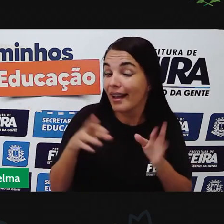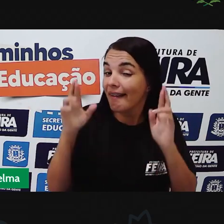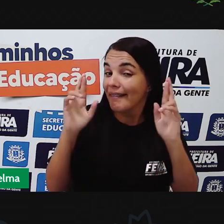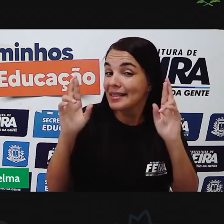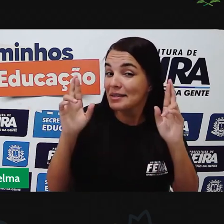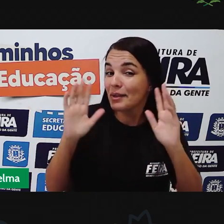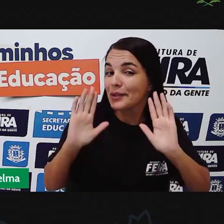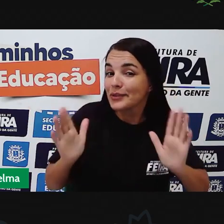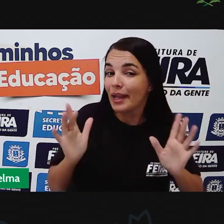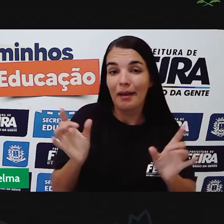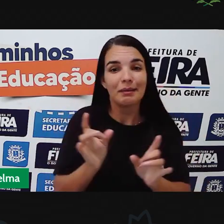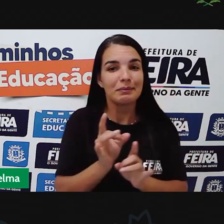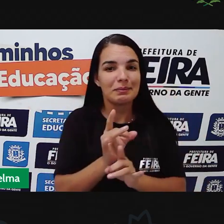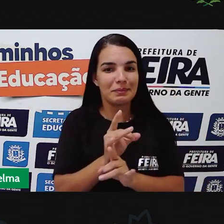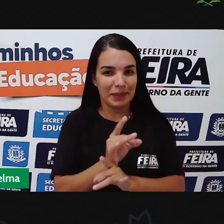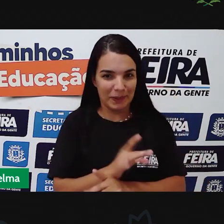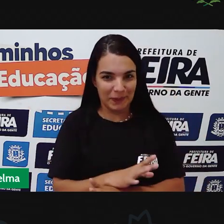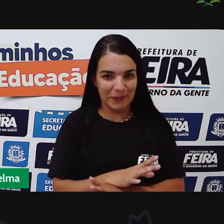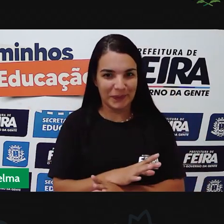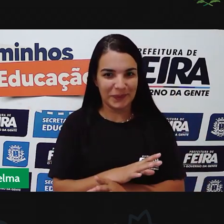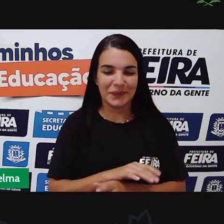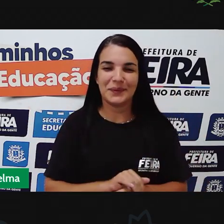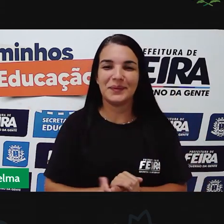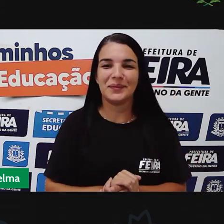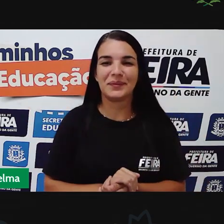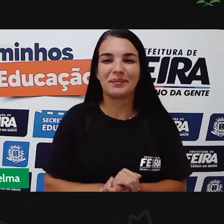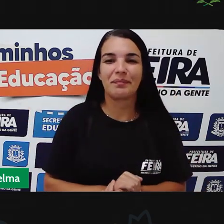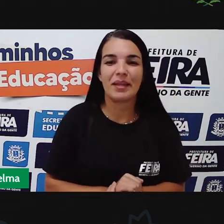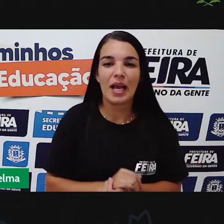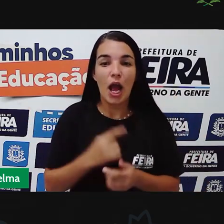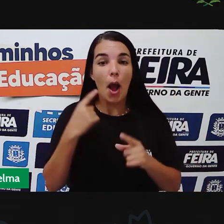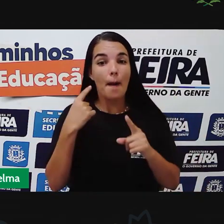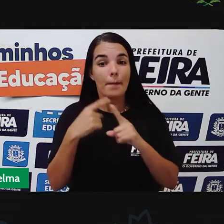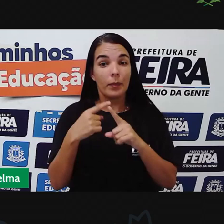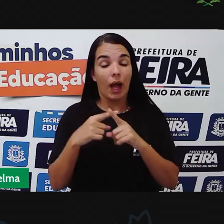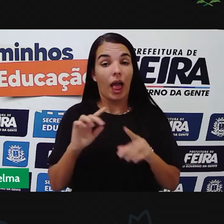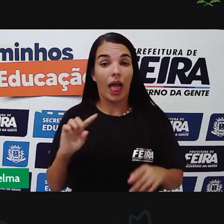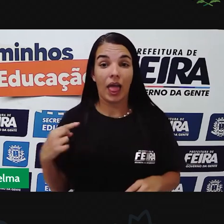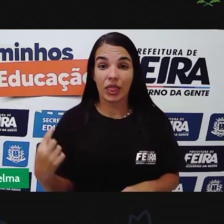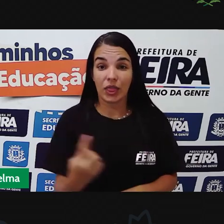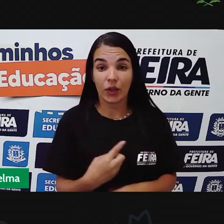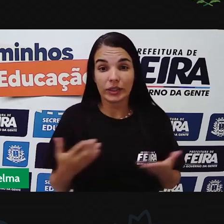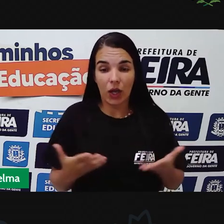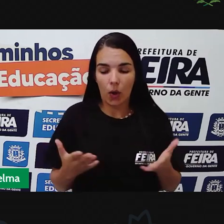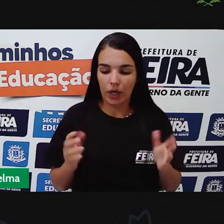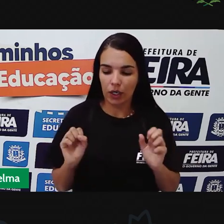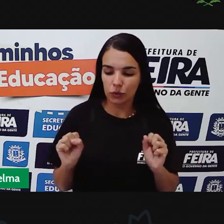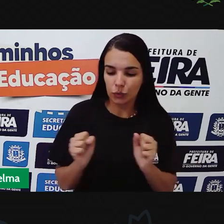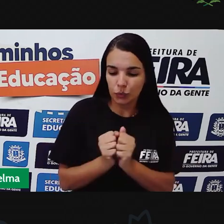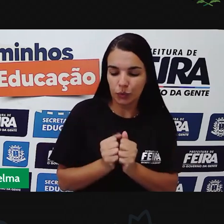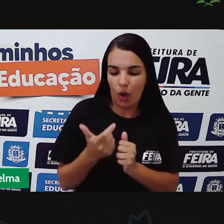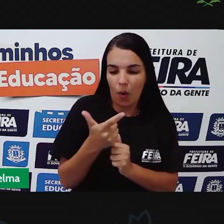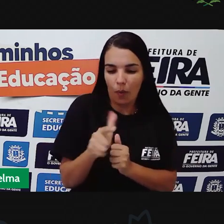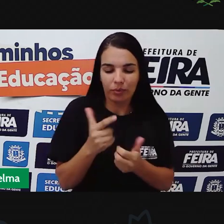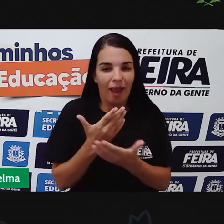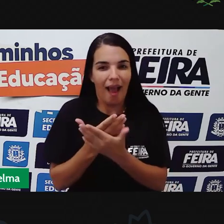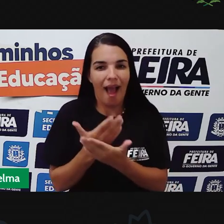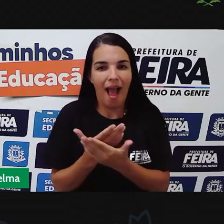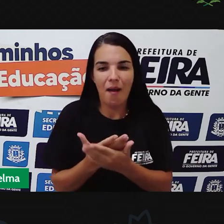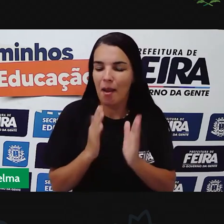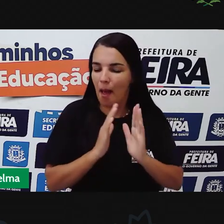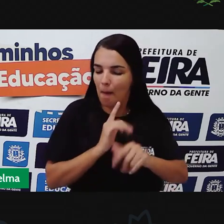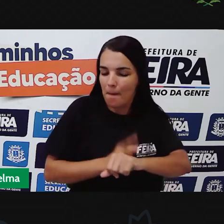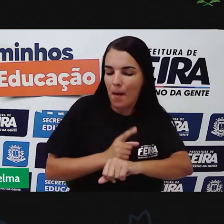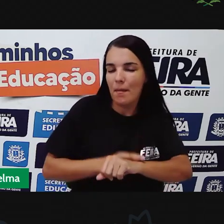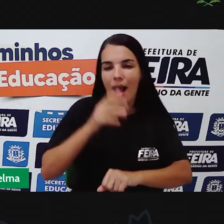tudo isso já esteja tudo prontinho, porque nós estamos aqui para mais uma aula, mais um momento de muito